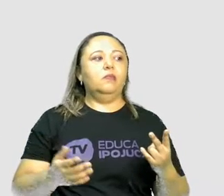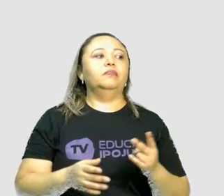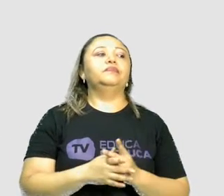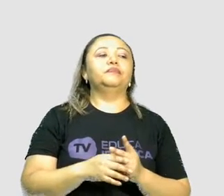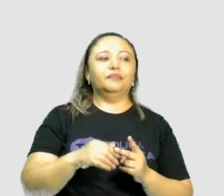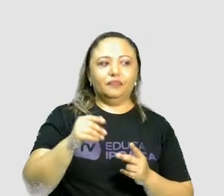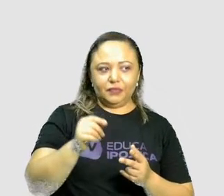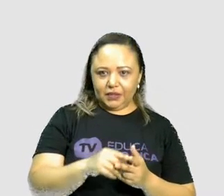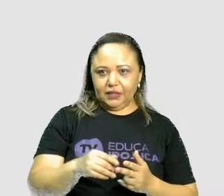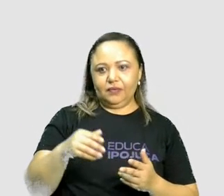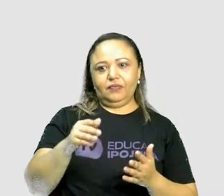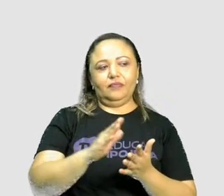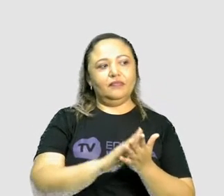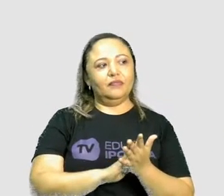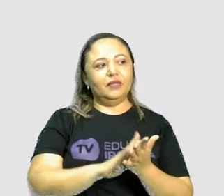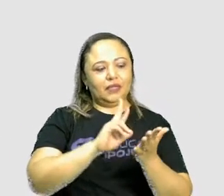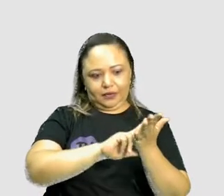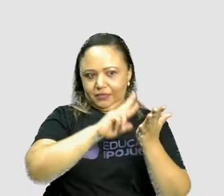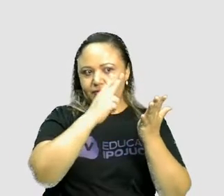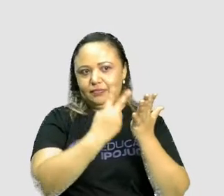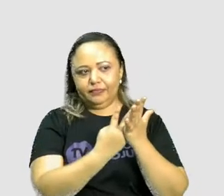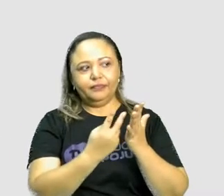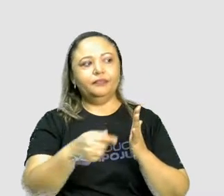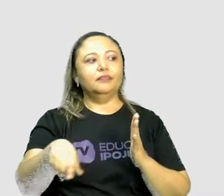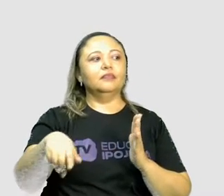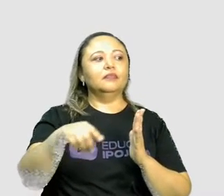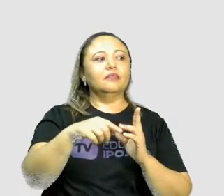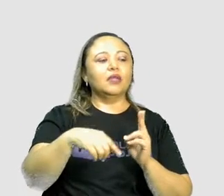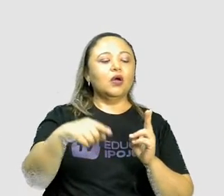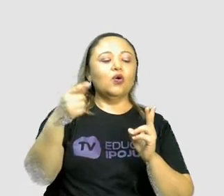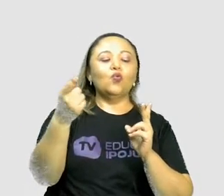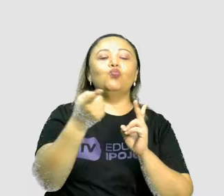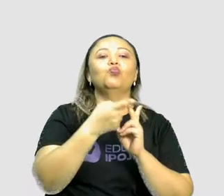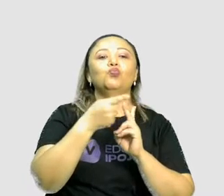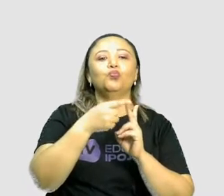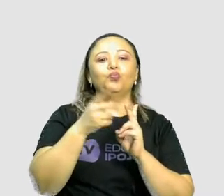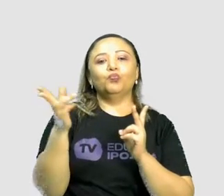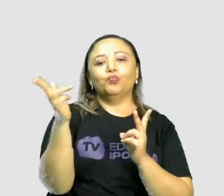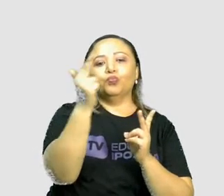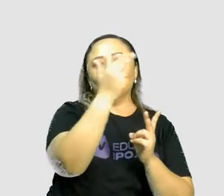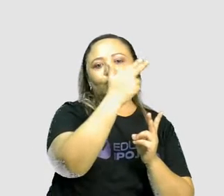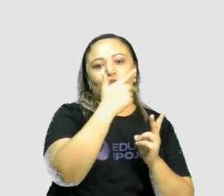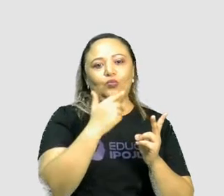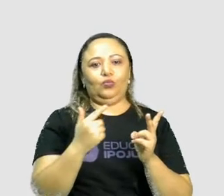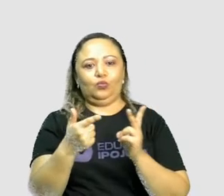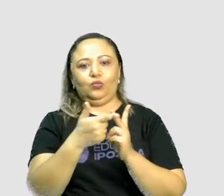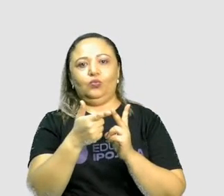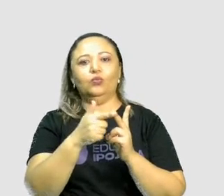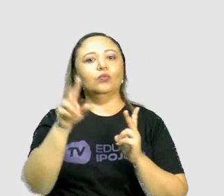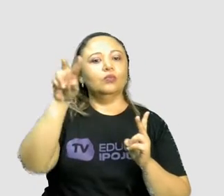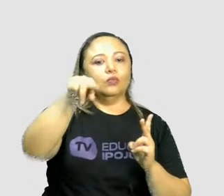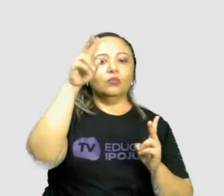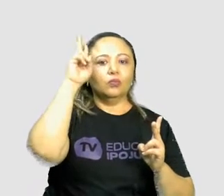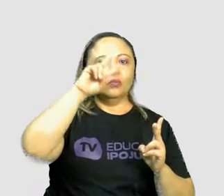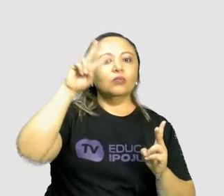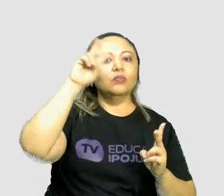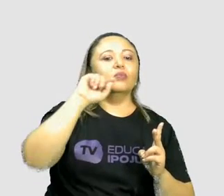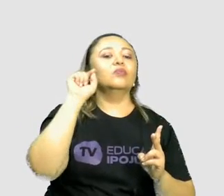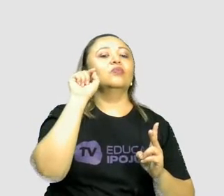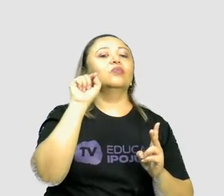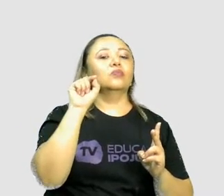pergunta, vê se alguém tá lembrado aí. Olha só. E aí, a imagem 2? O que é que te lembra também?